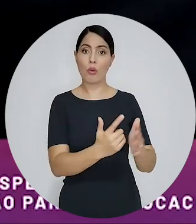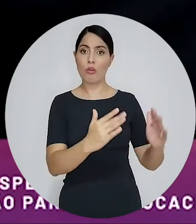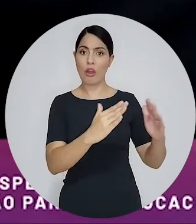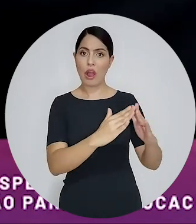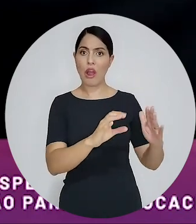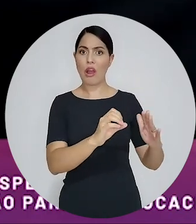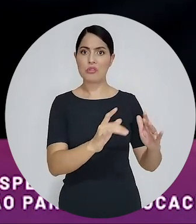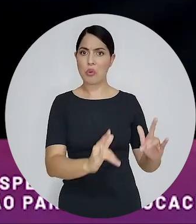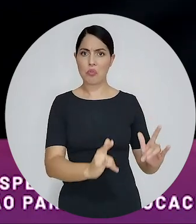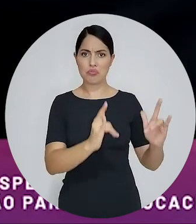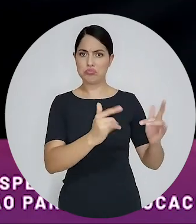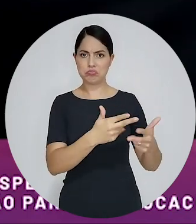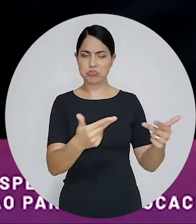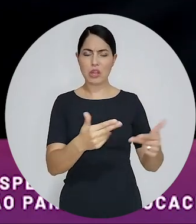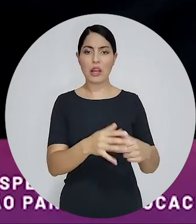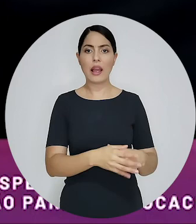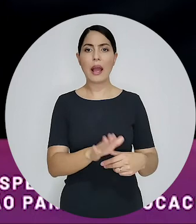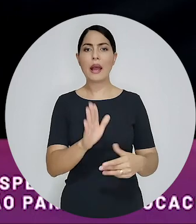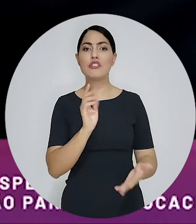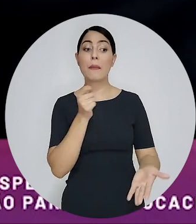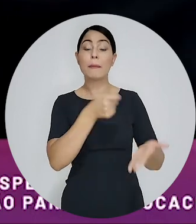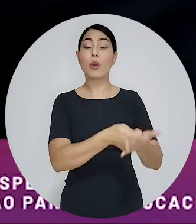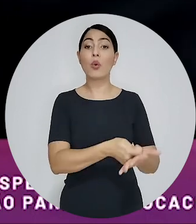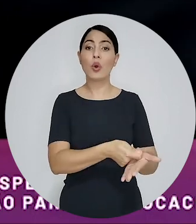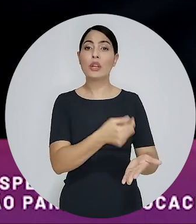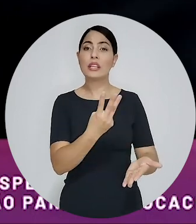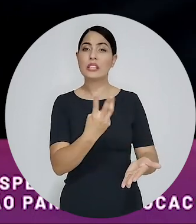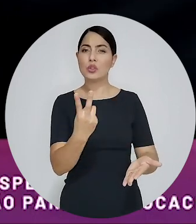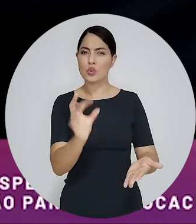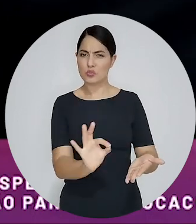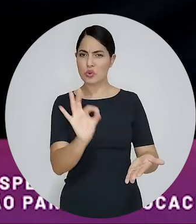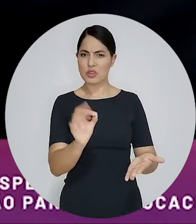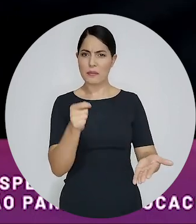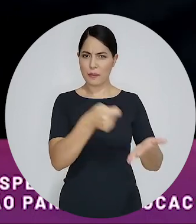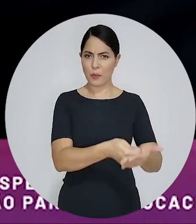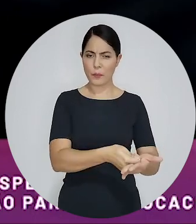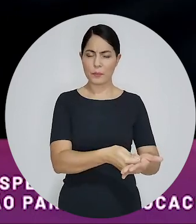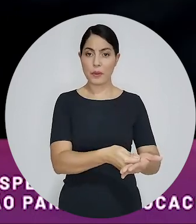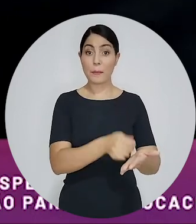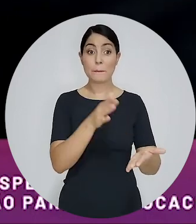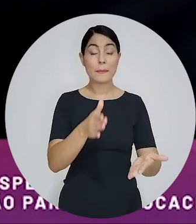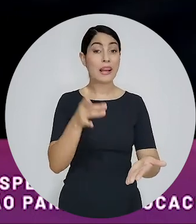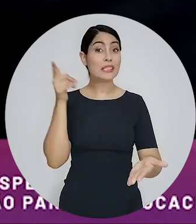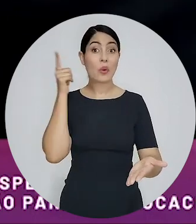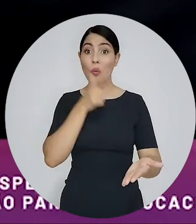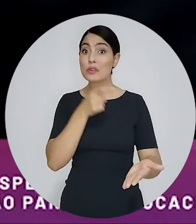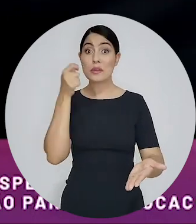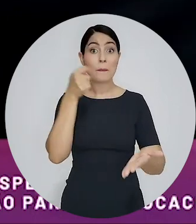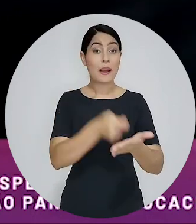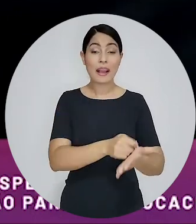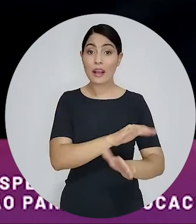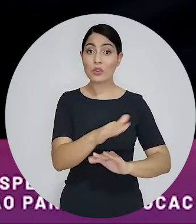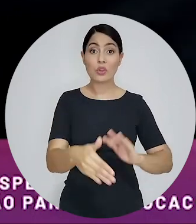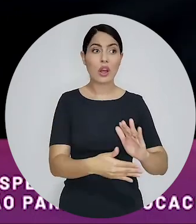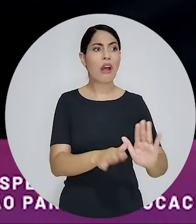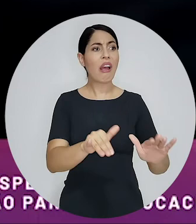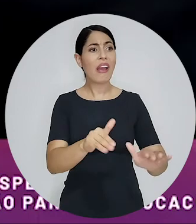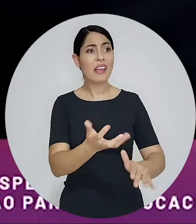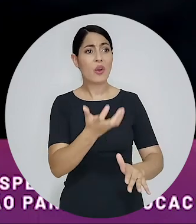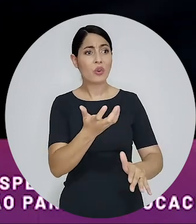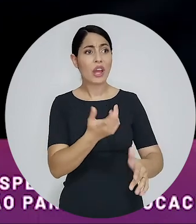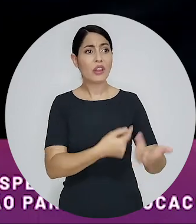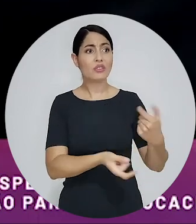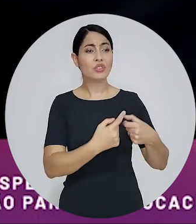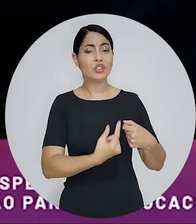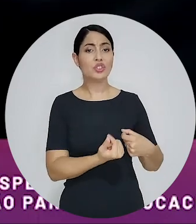o sinal no valor de 32% do imóvel e não conseguiu pagar o principal e está pedindo